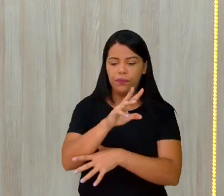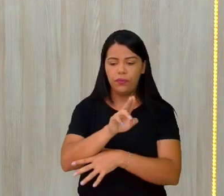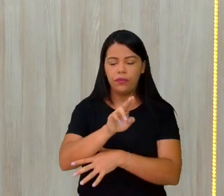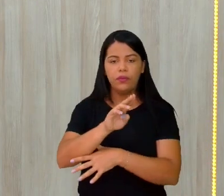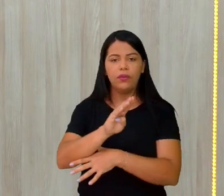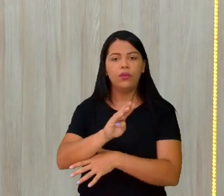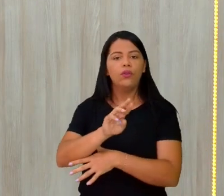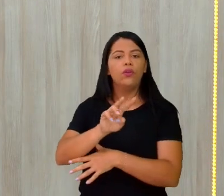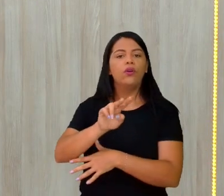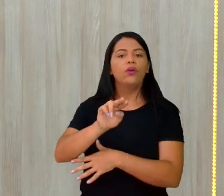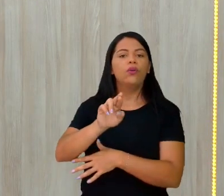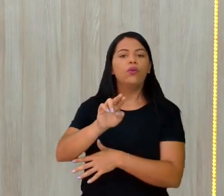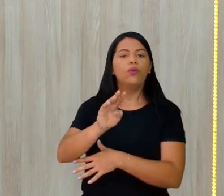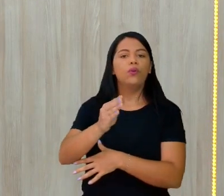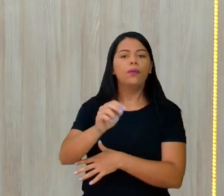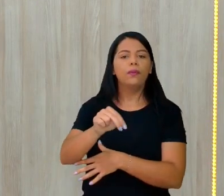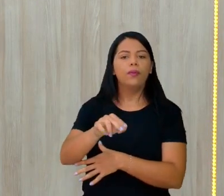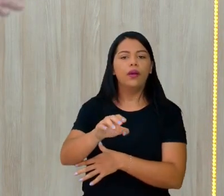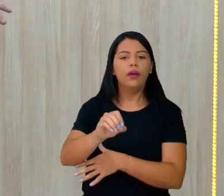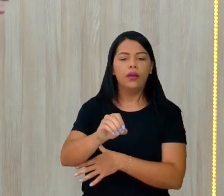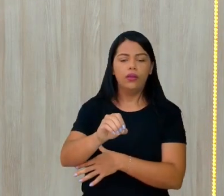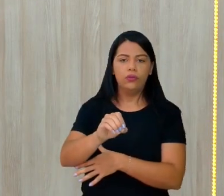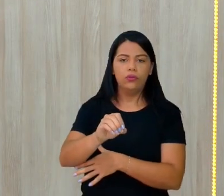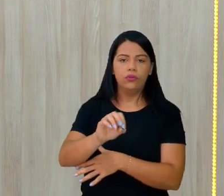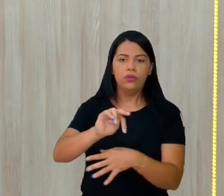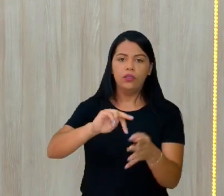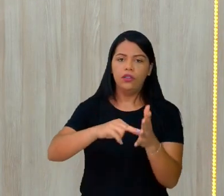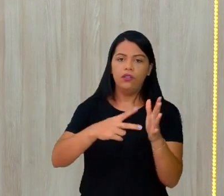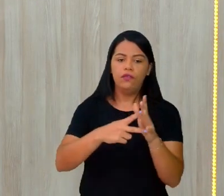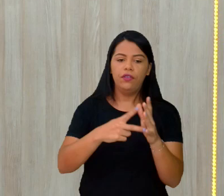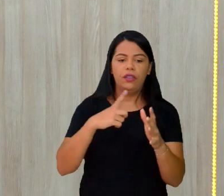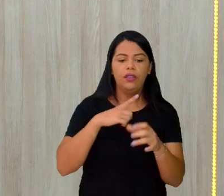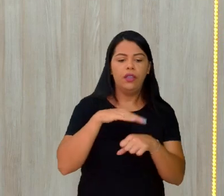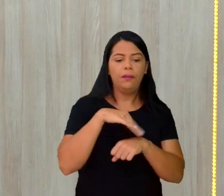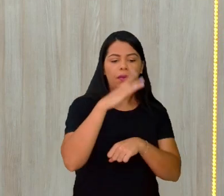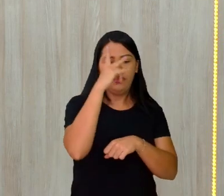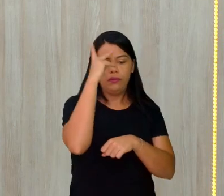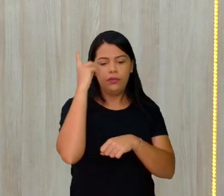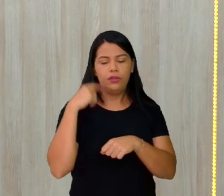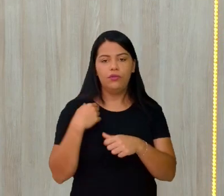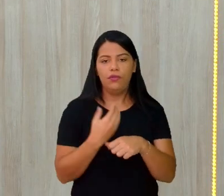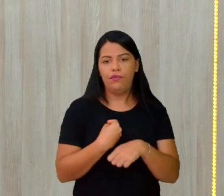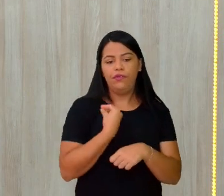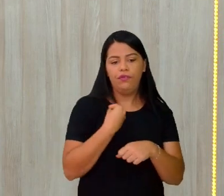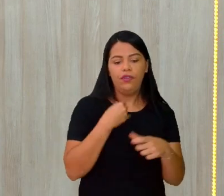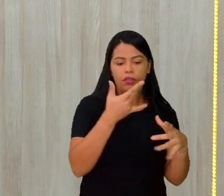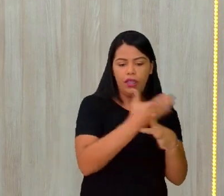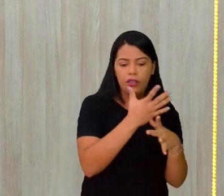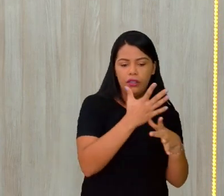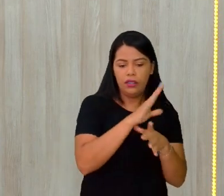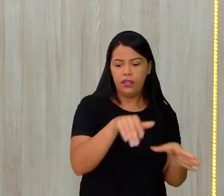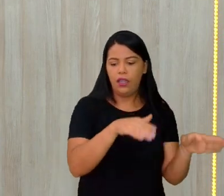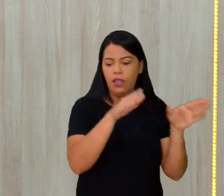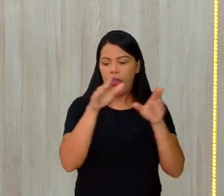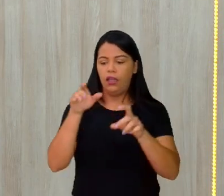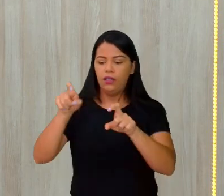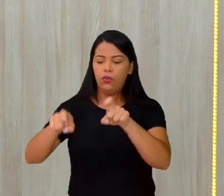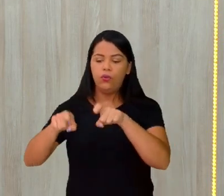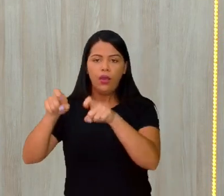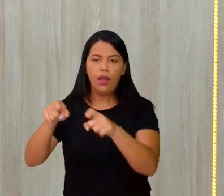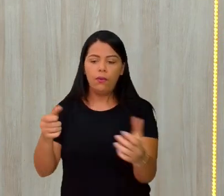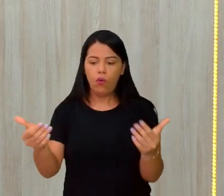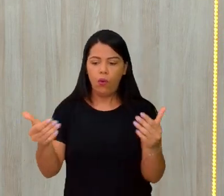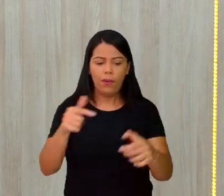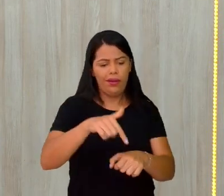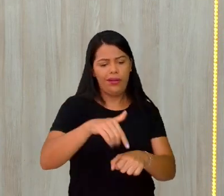da população morando em cidades do que no campo. Se a gente pega o local que tem essa característica, ali nós estamos numa área